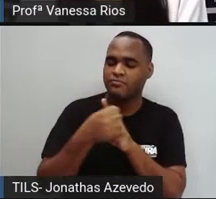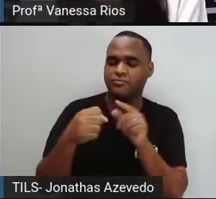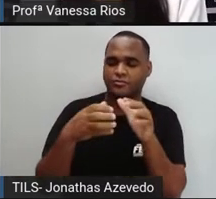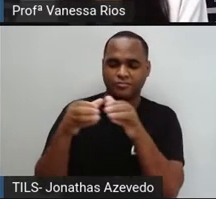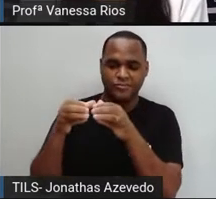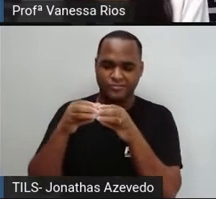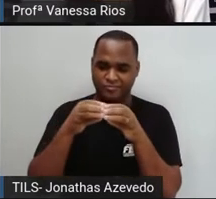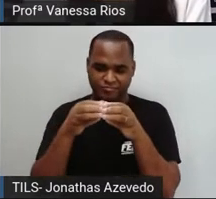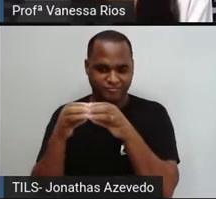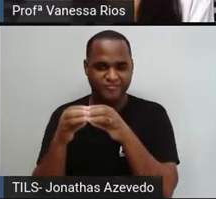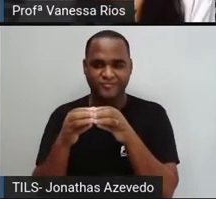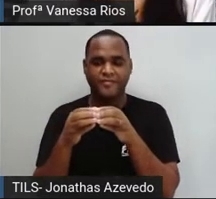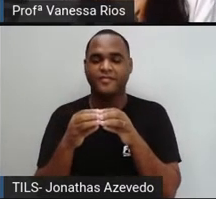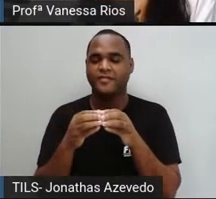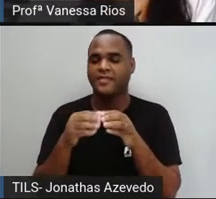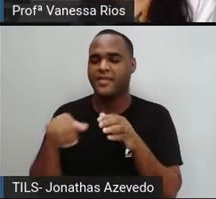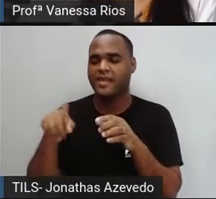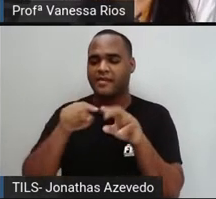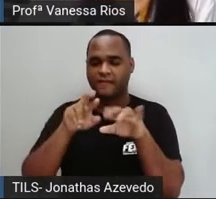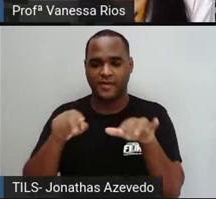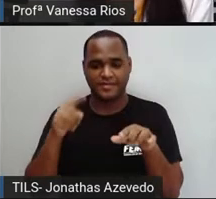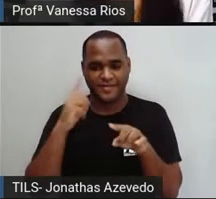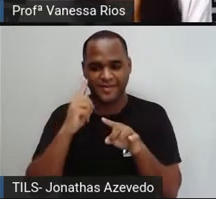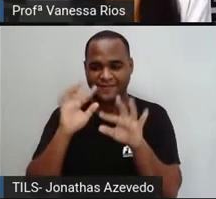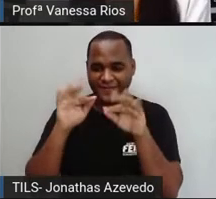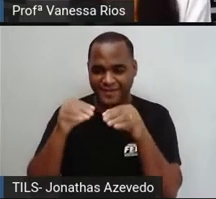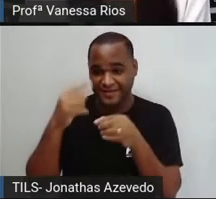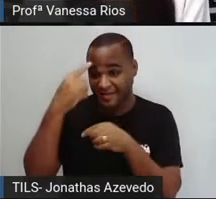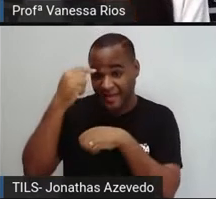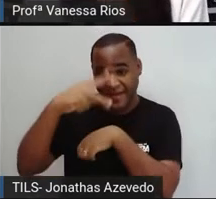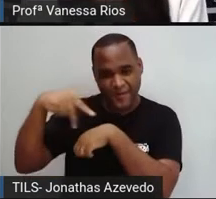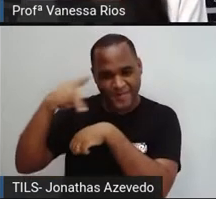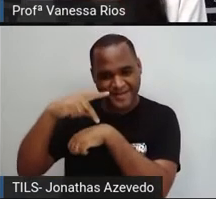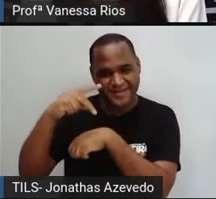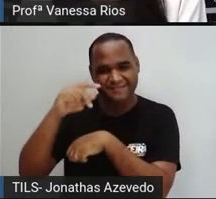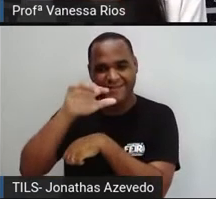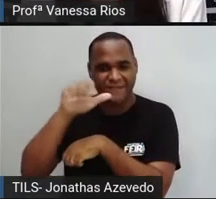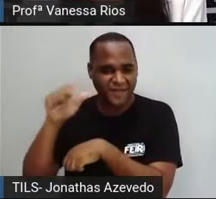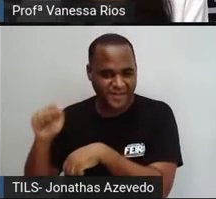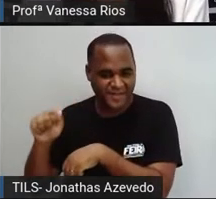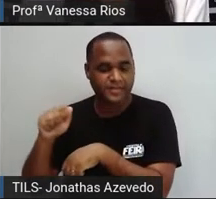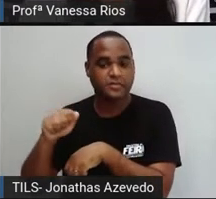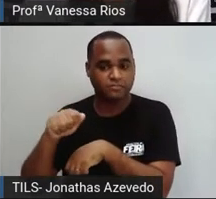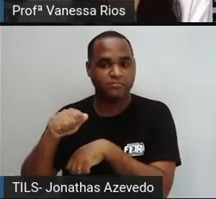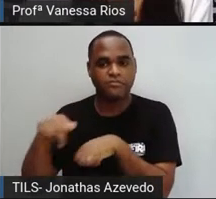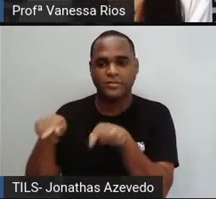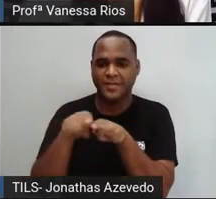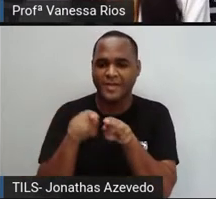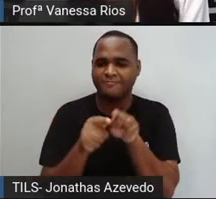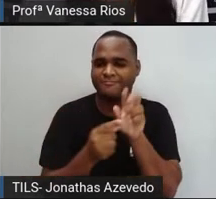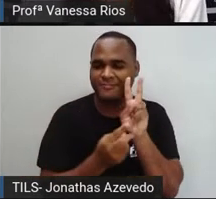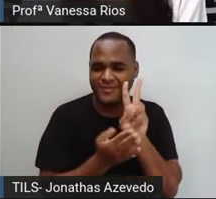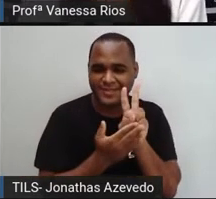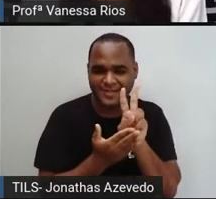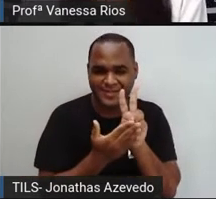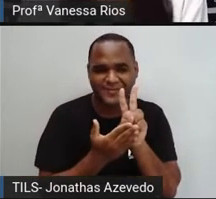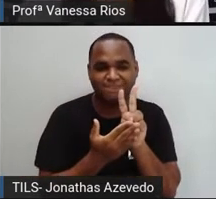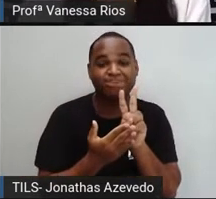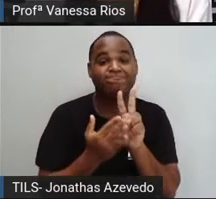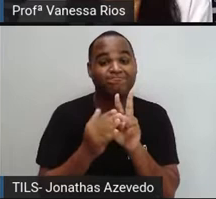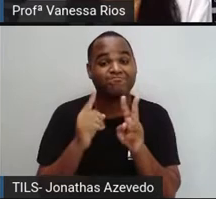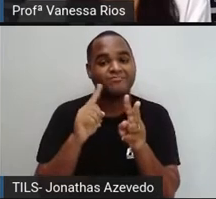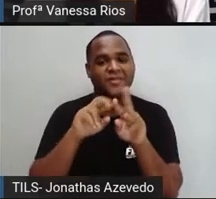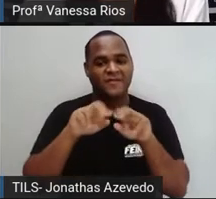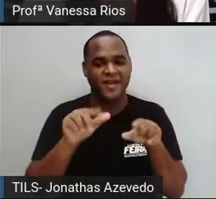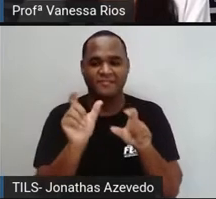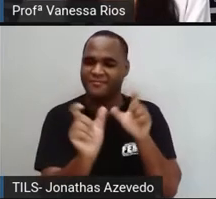já percebe aí a grande influência africana, a grande influência indígena contribuindo para a existência de novas